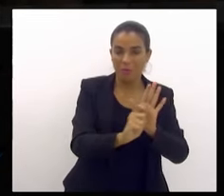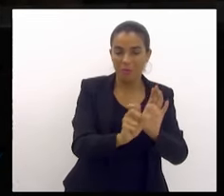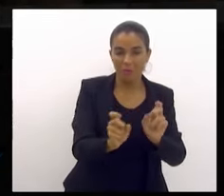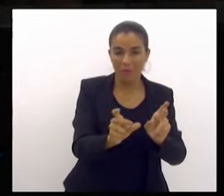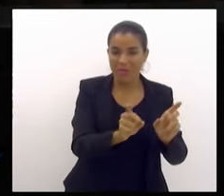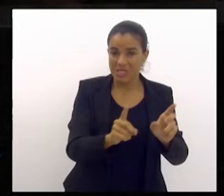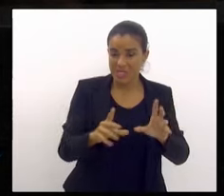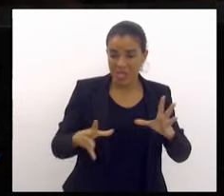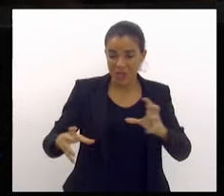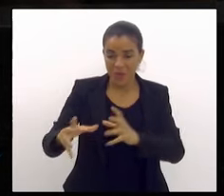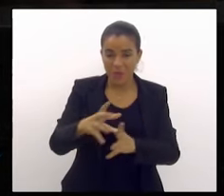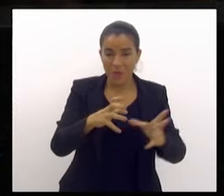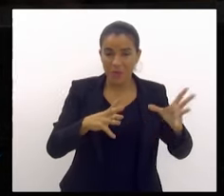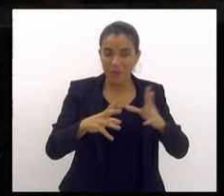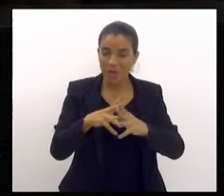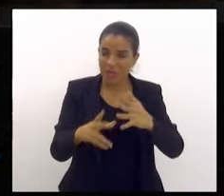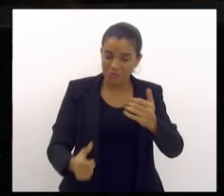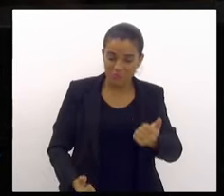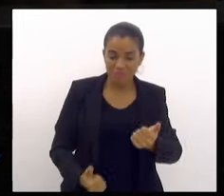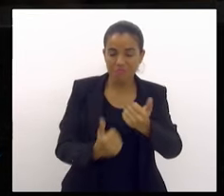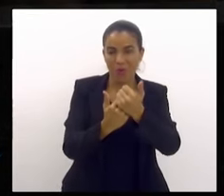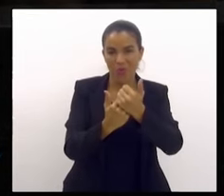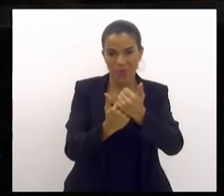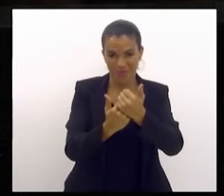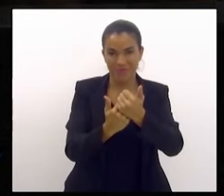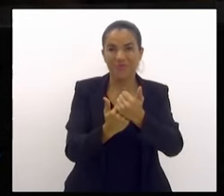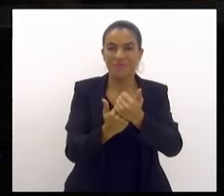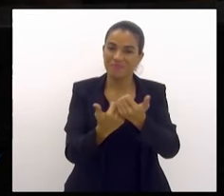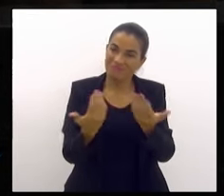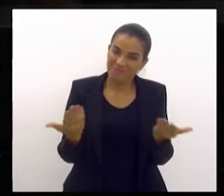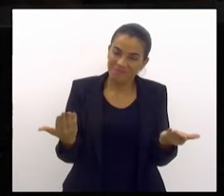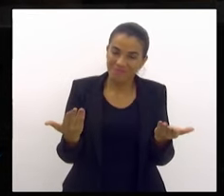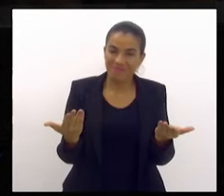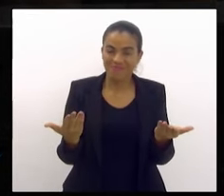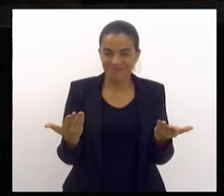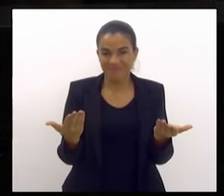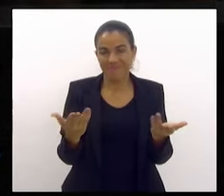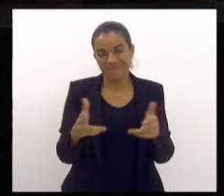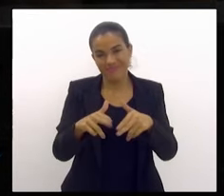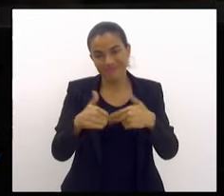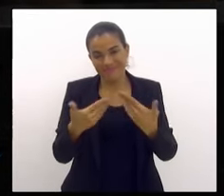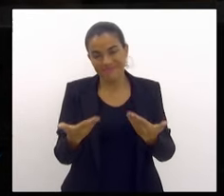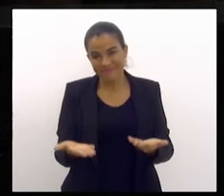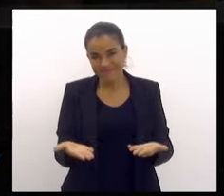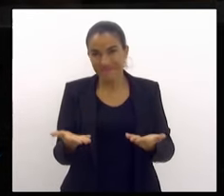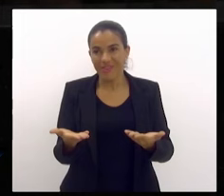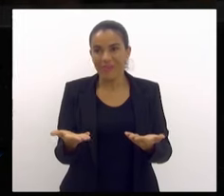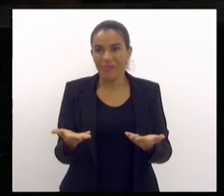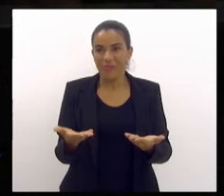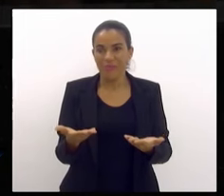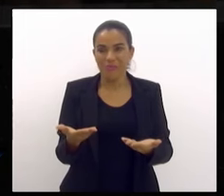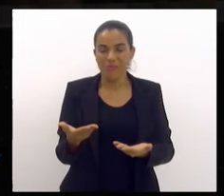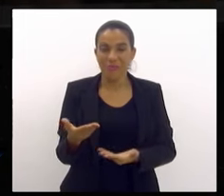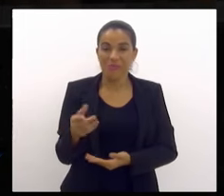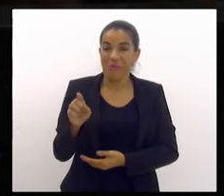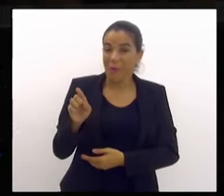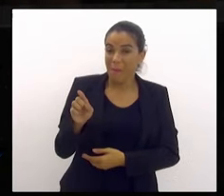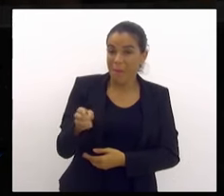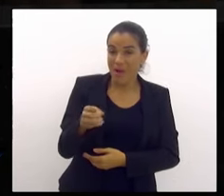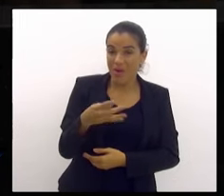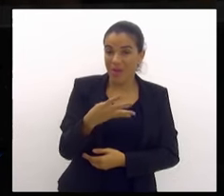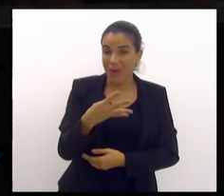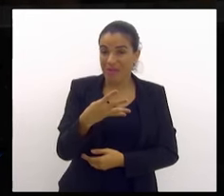brigam entre si, se fortalecem como um todo. Então, exatamente nessa linha, são 1.400